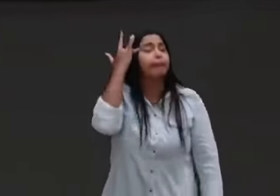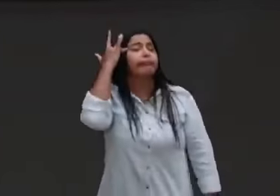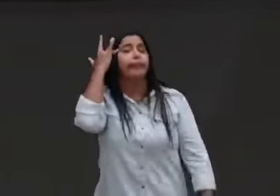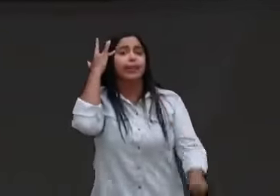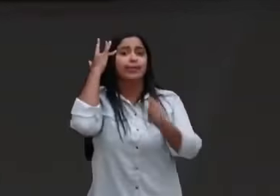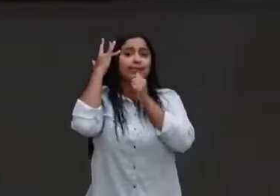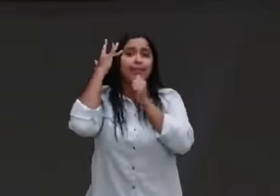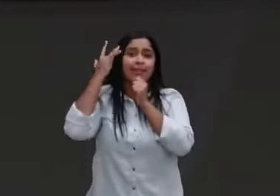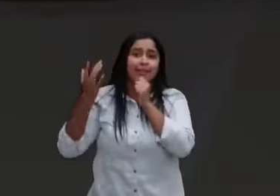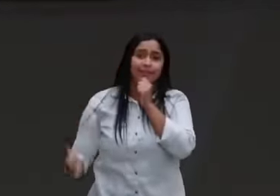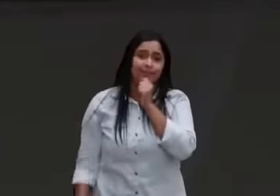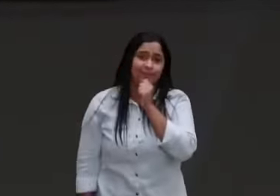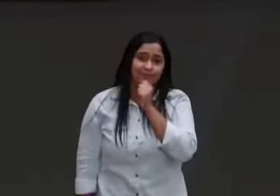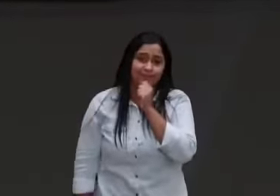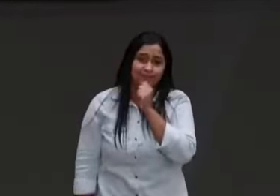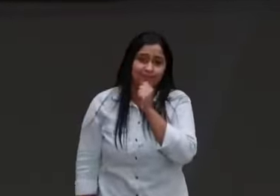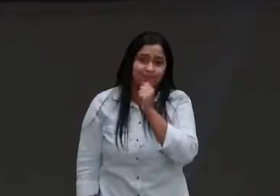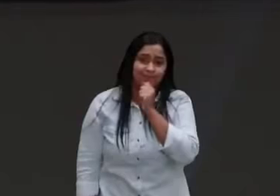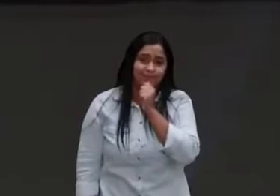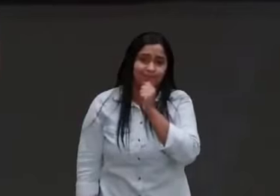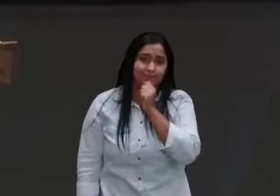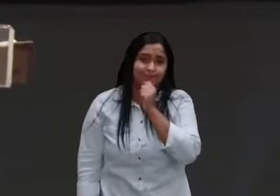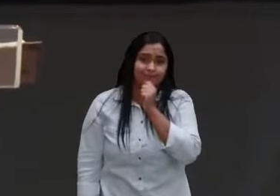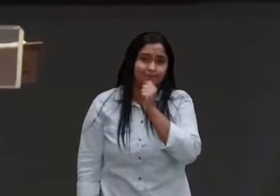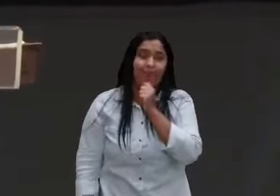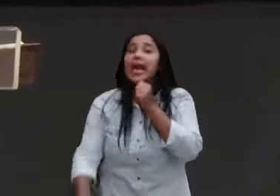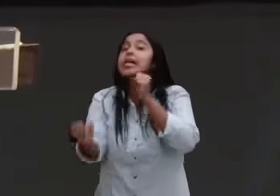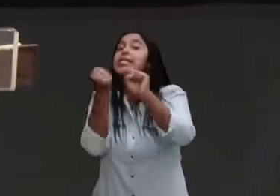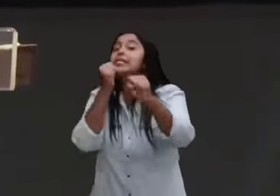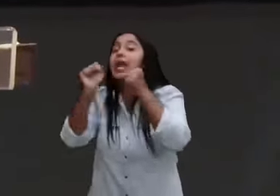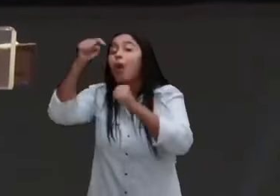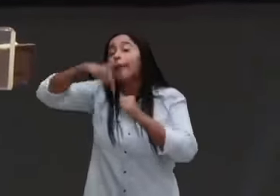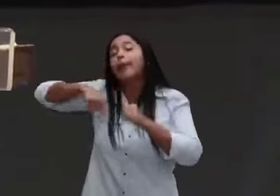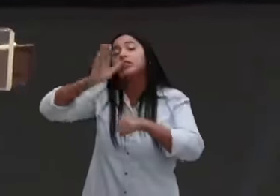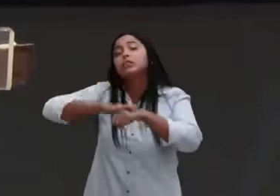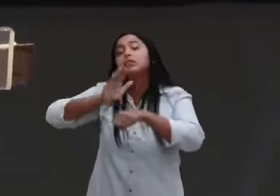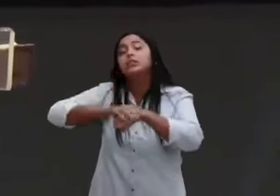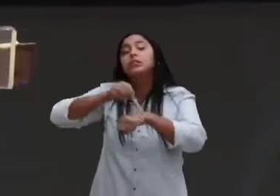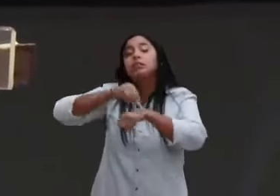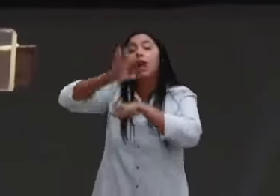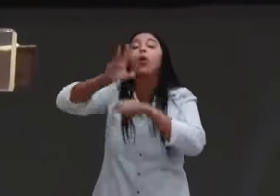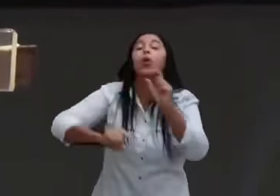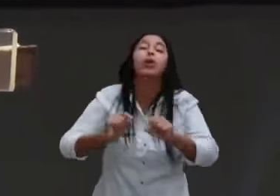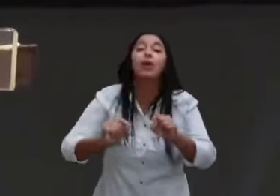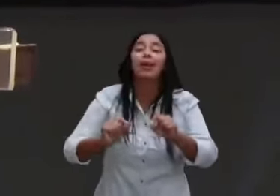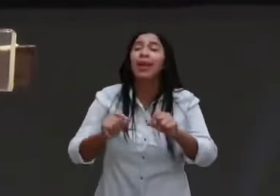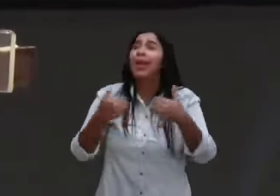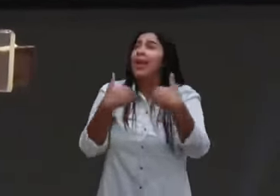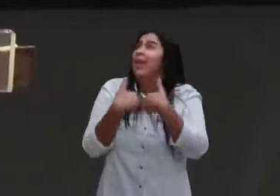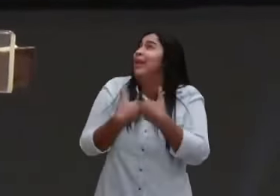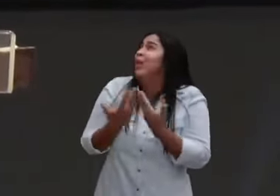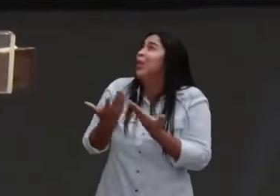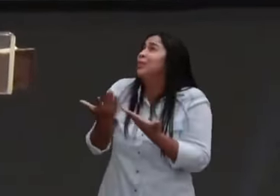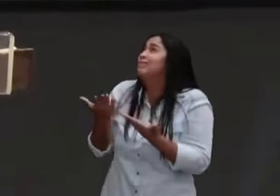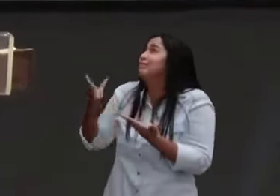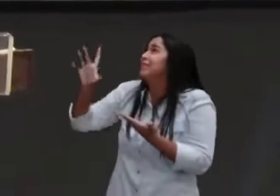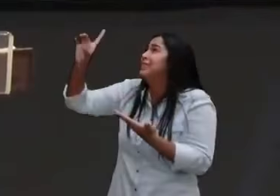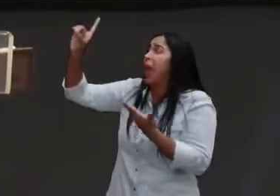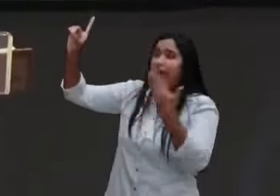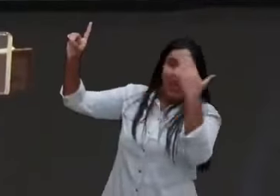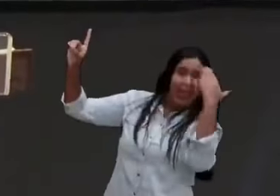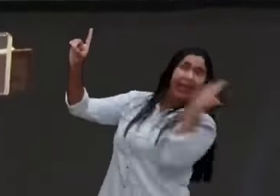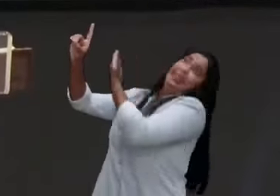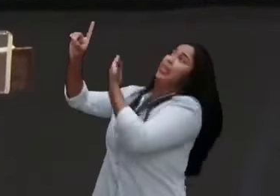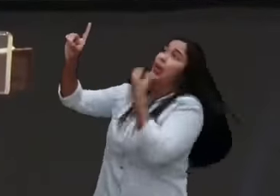meus amados, o salmista disse, que darei eu ao Senhor? Que darei? Eu sou um devedor, como eu vou